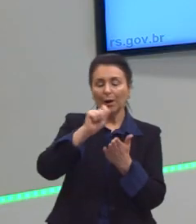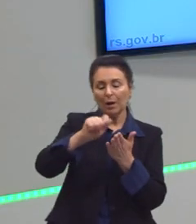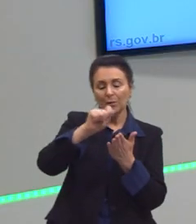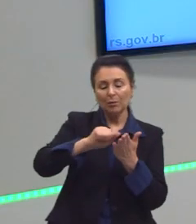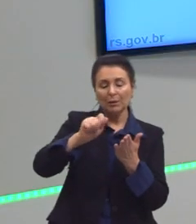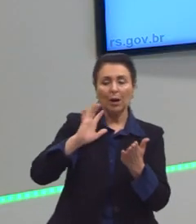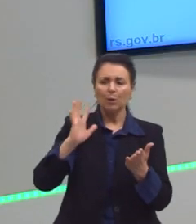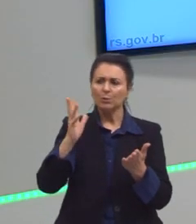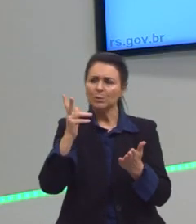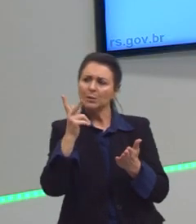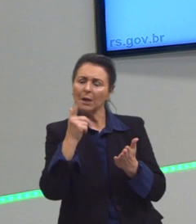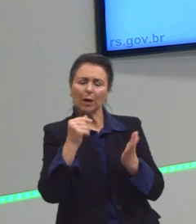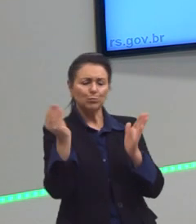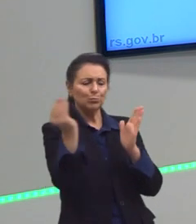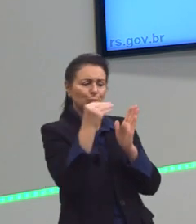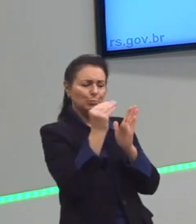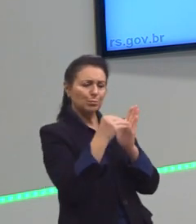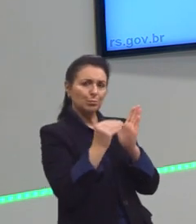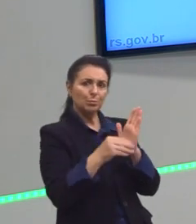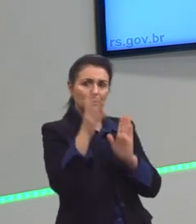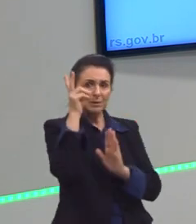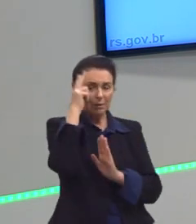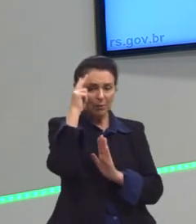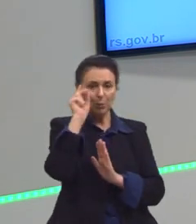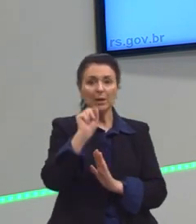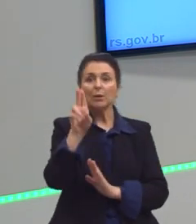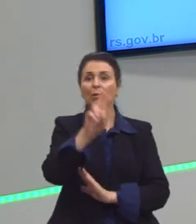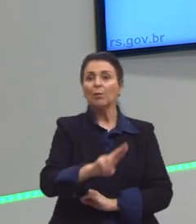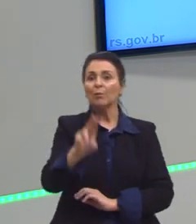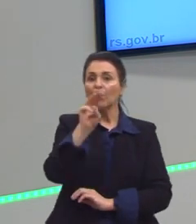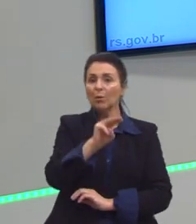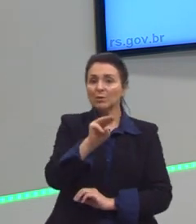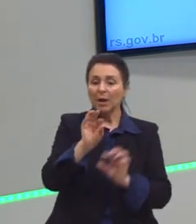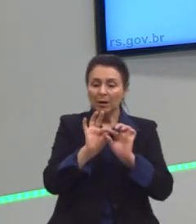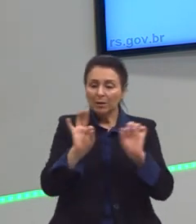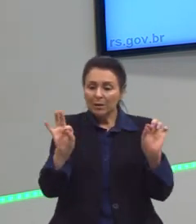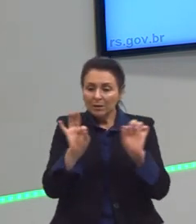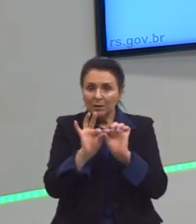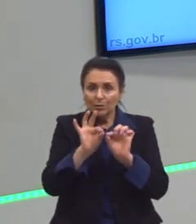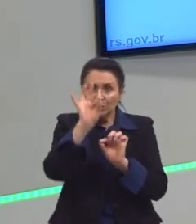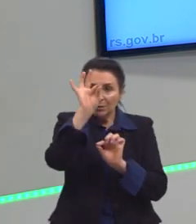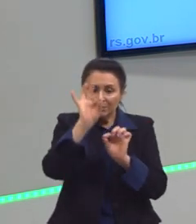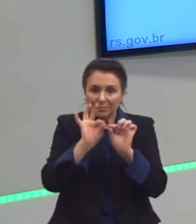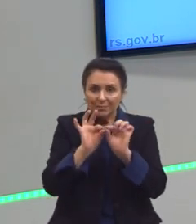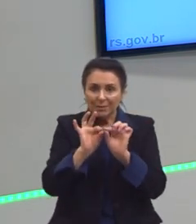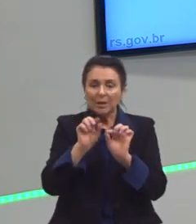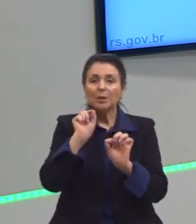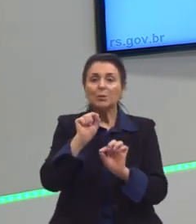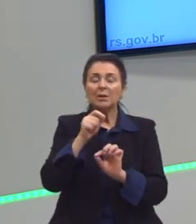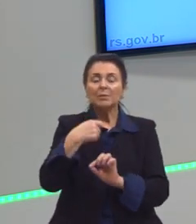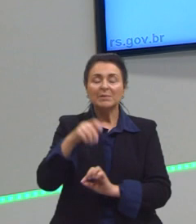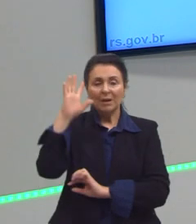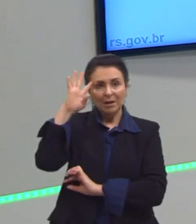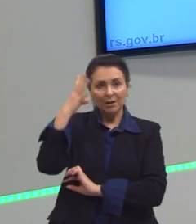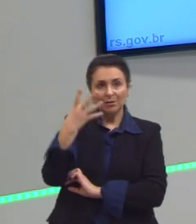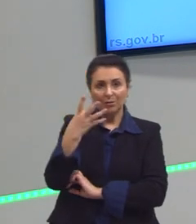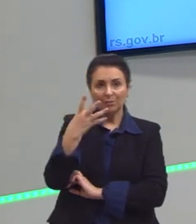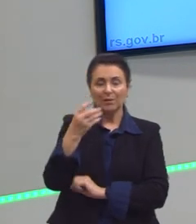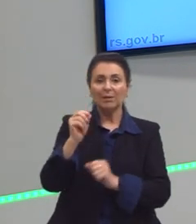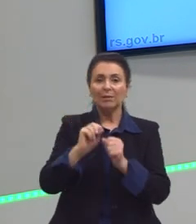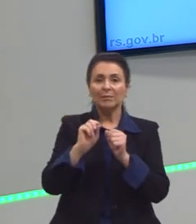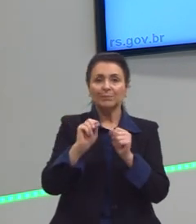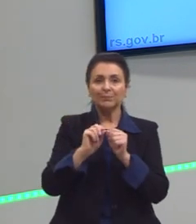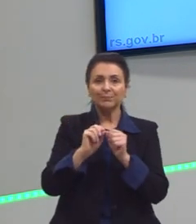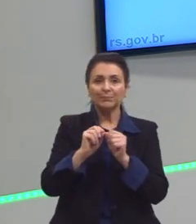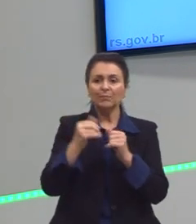verificar exatamente as unidades de medida que está trazendo e o que eu preciso resolver, qual informação